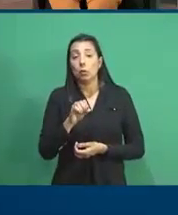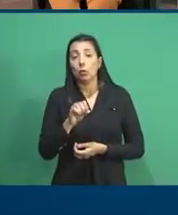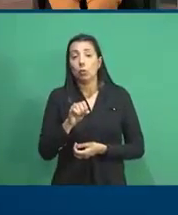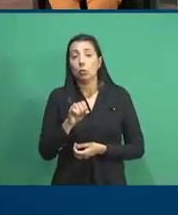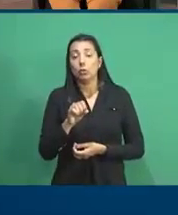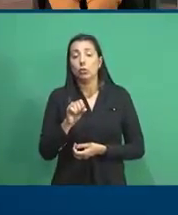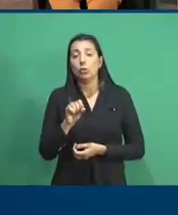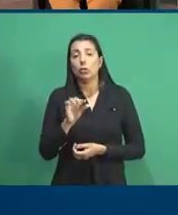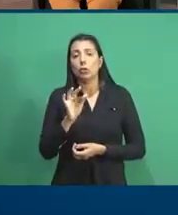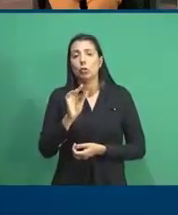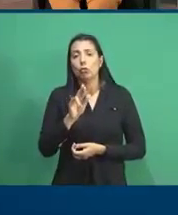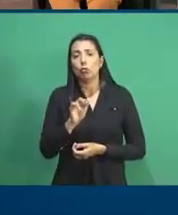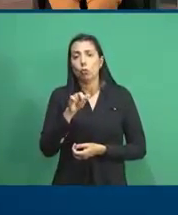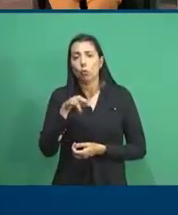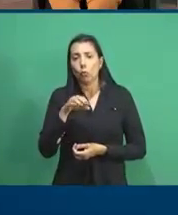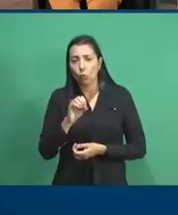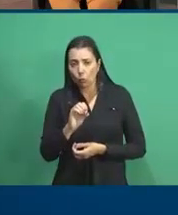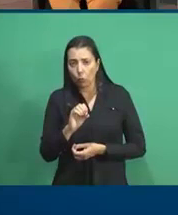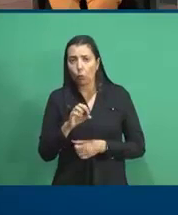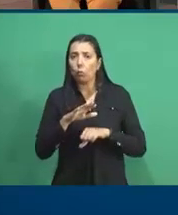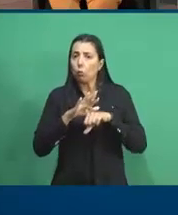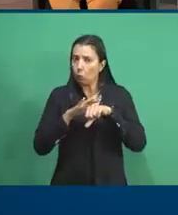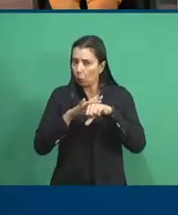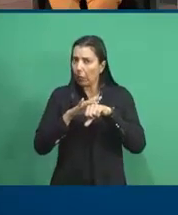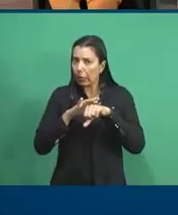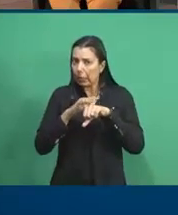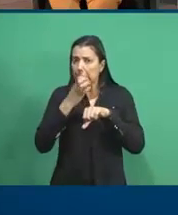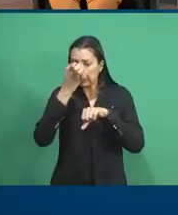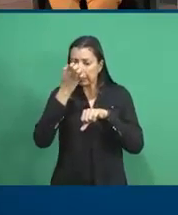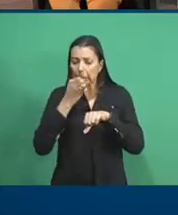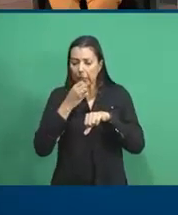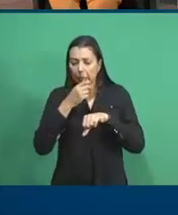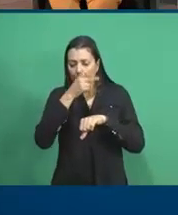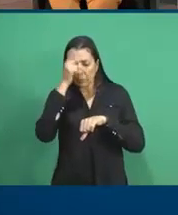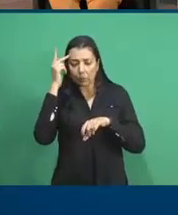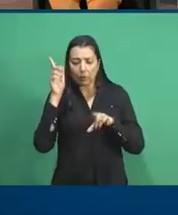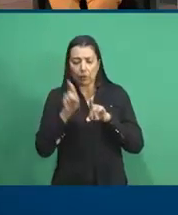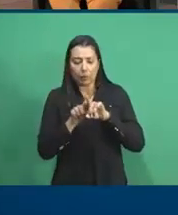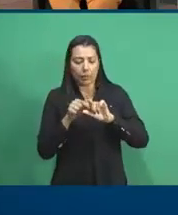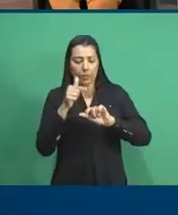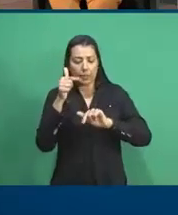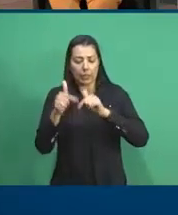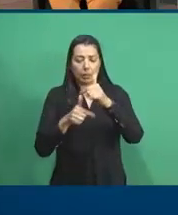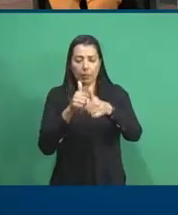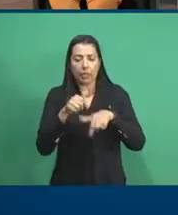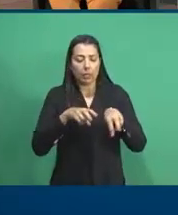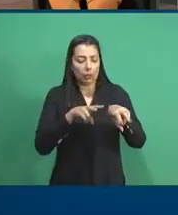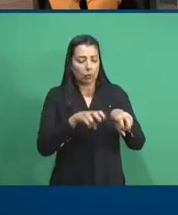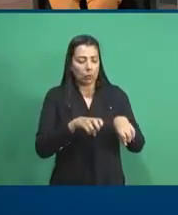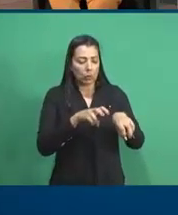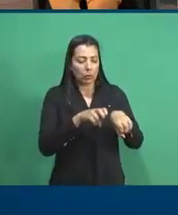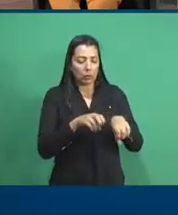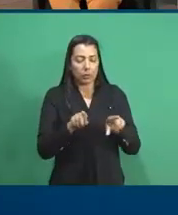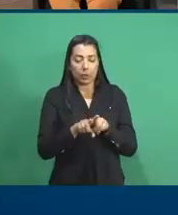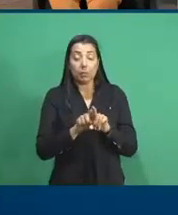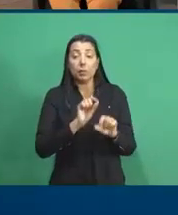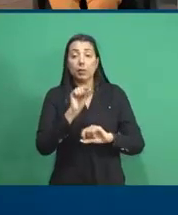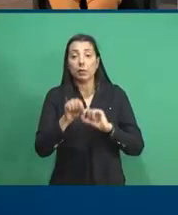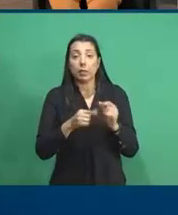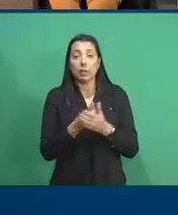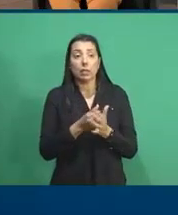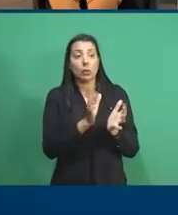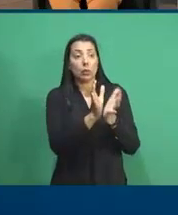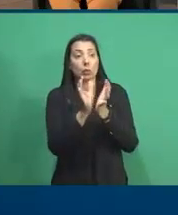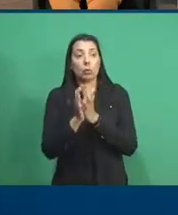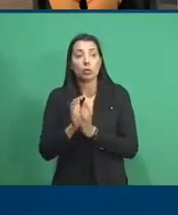que são patogênicos, o pessoal também que trabalha com agronomia também, e também o grupo de